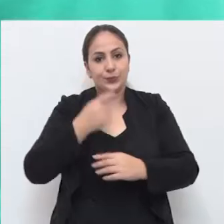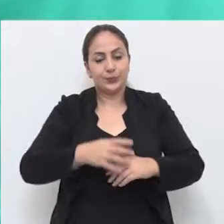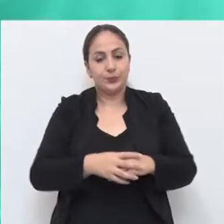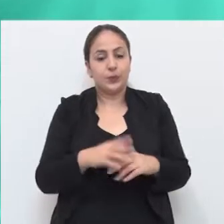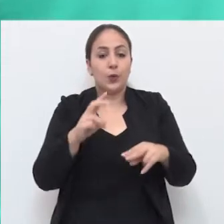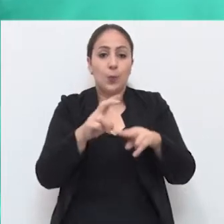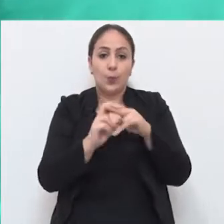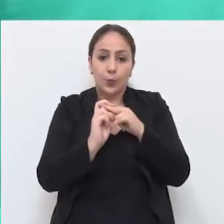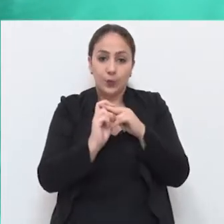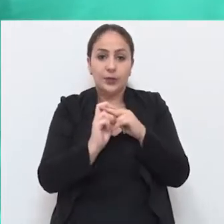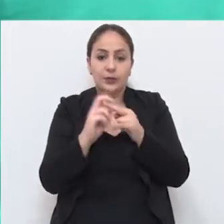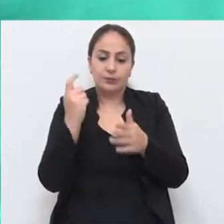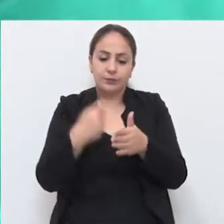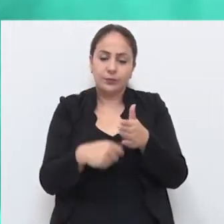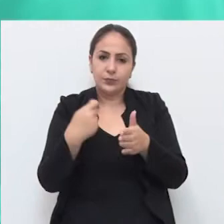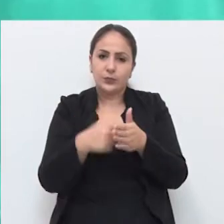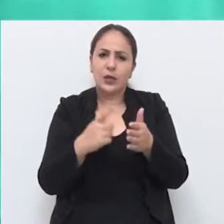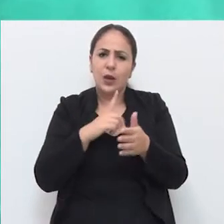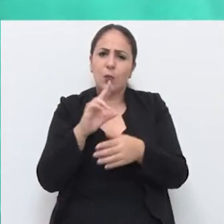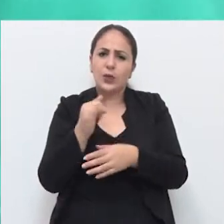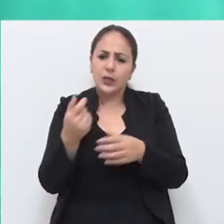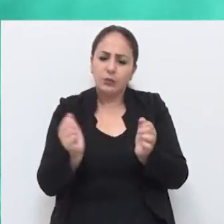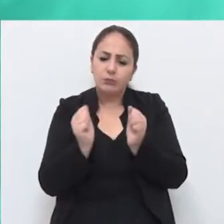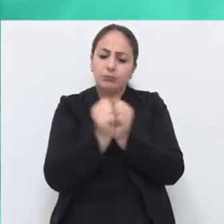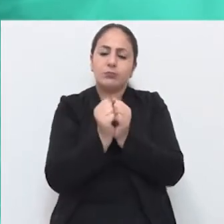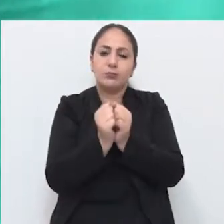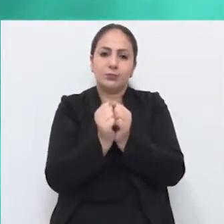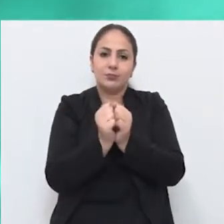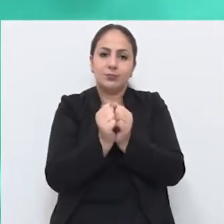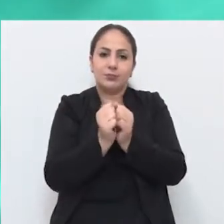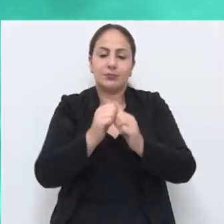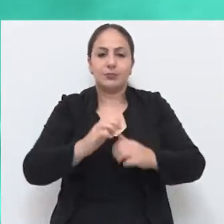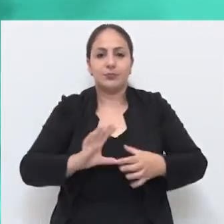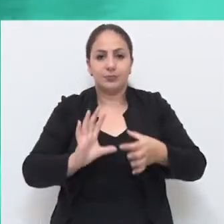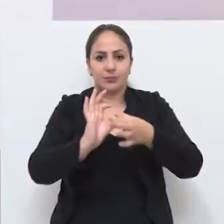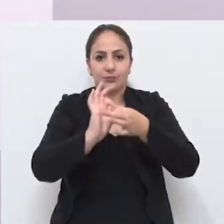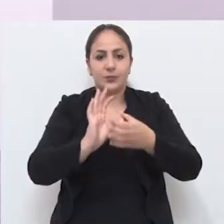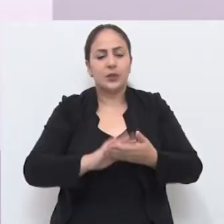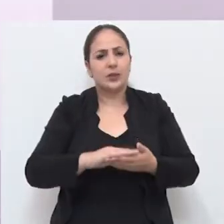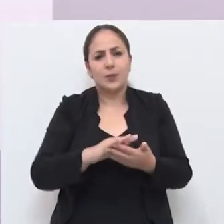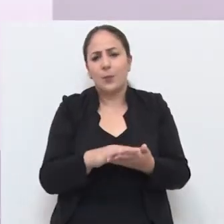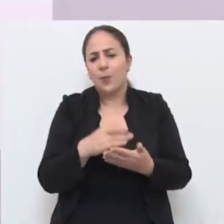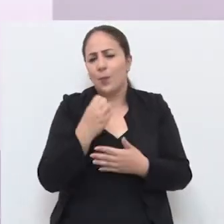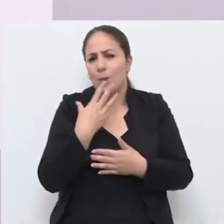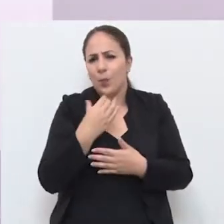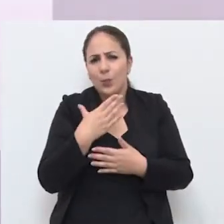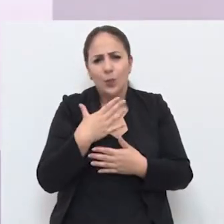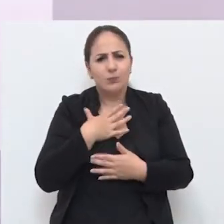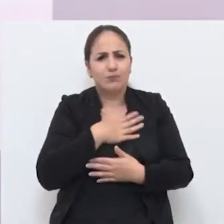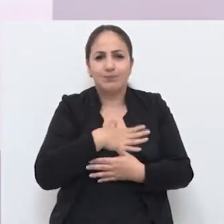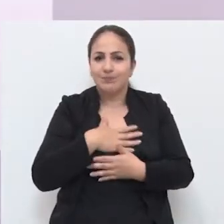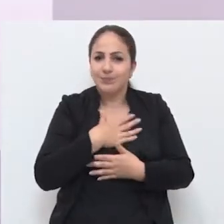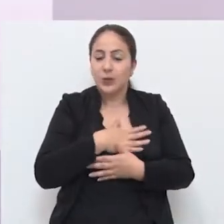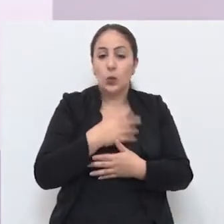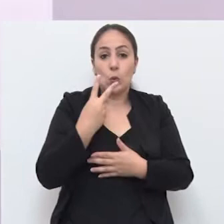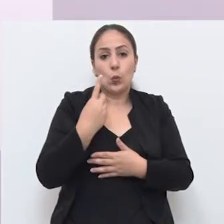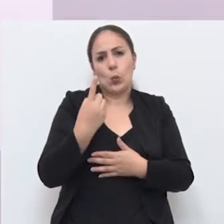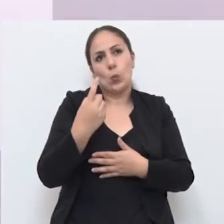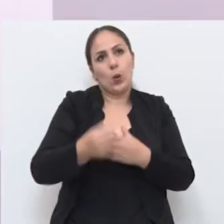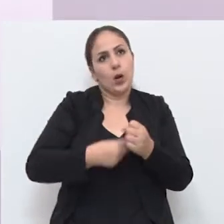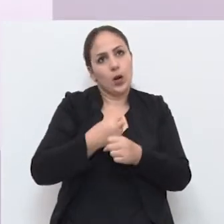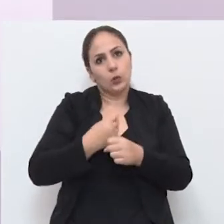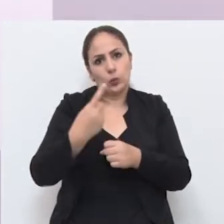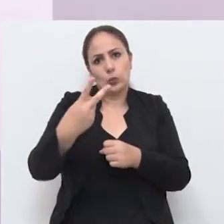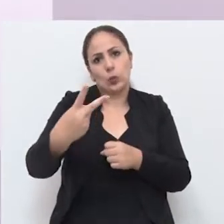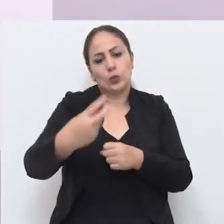Sul. Por isso, ficou o apelo para que haja união entre os clubes. Seria muito gratificante para nós daqui a um